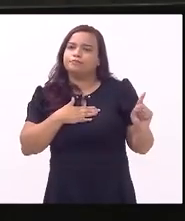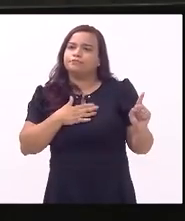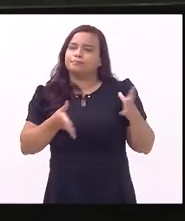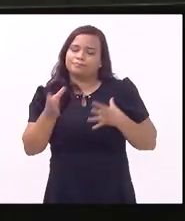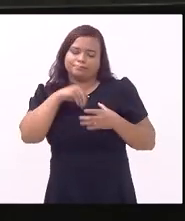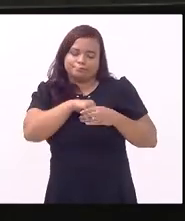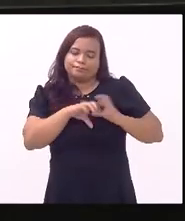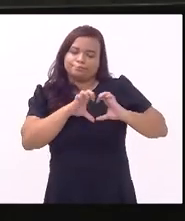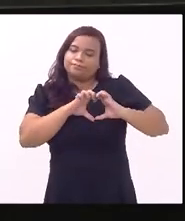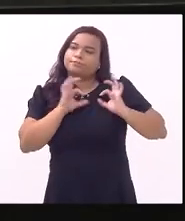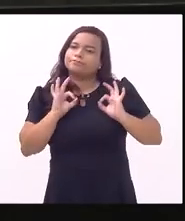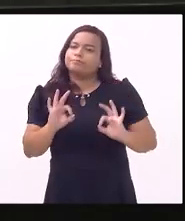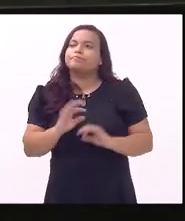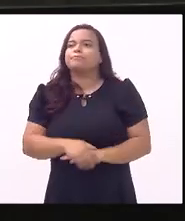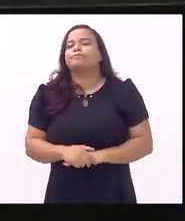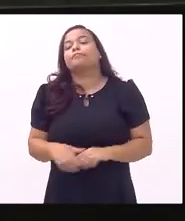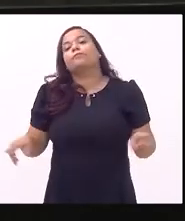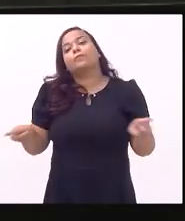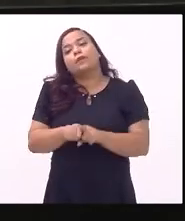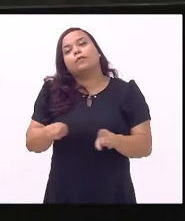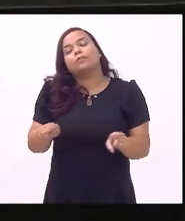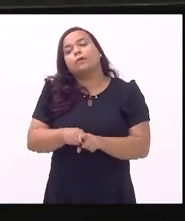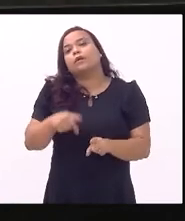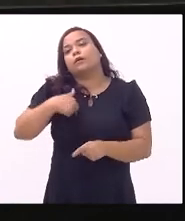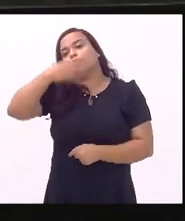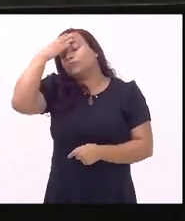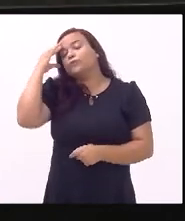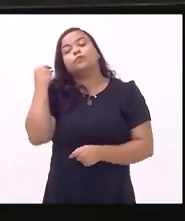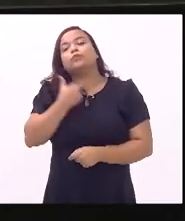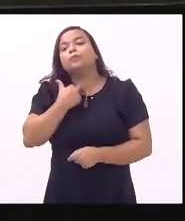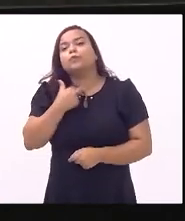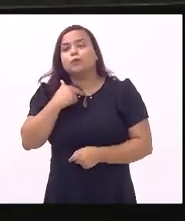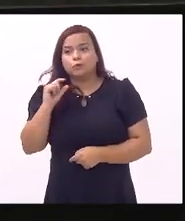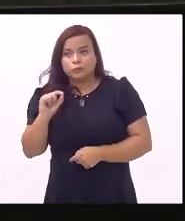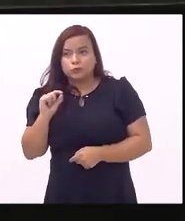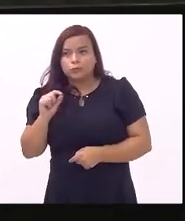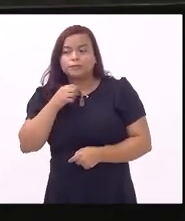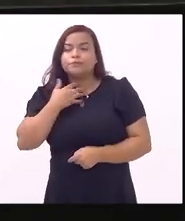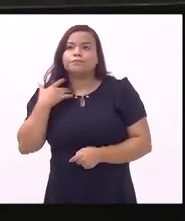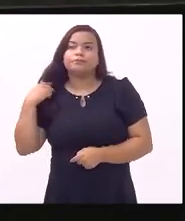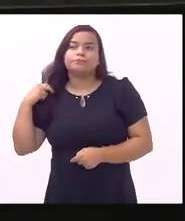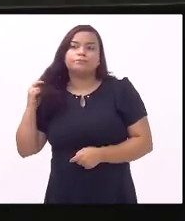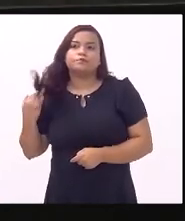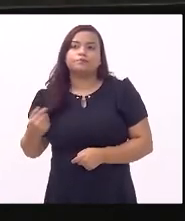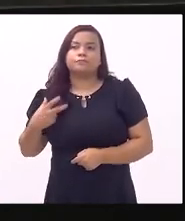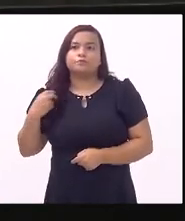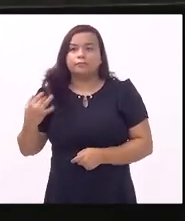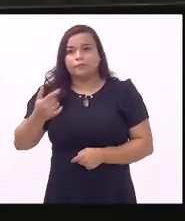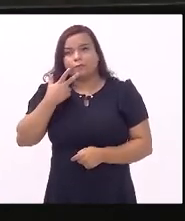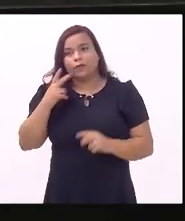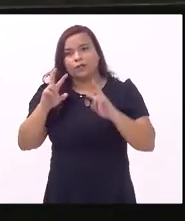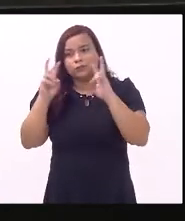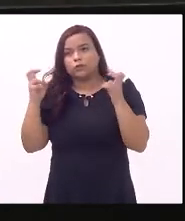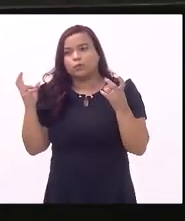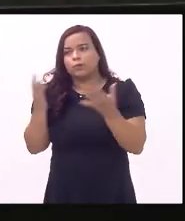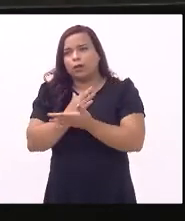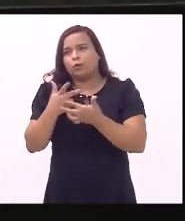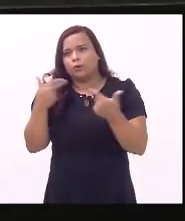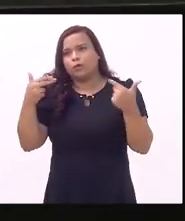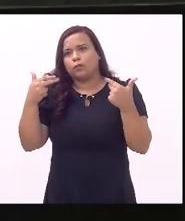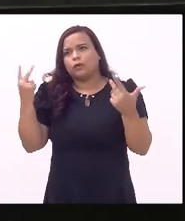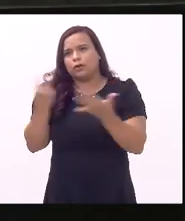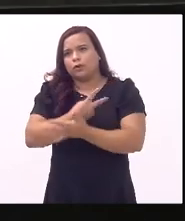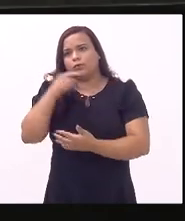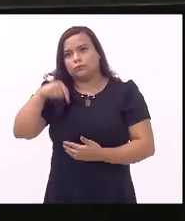também não poderia deixar agora de falar sobre algumas coisas que aconteceram aqui porque eu preciso me